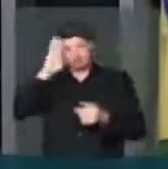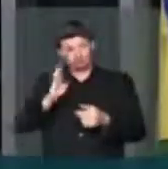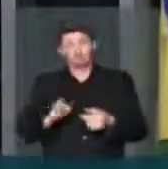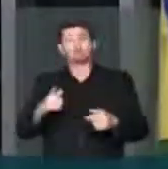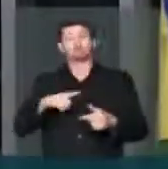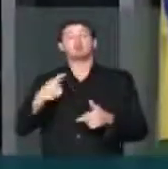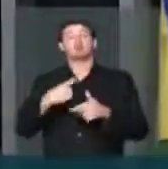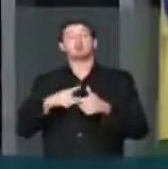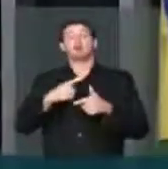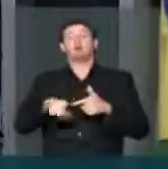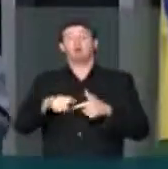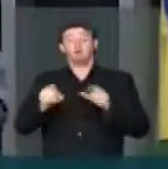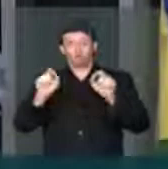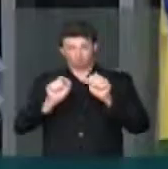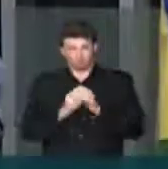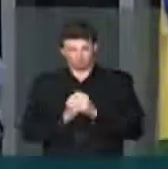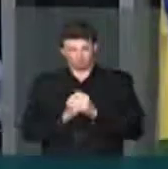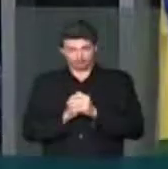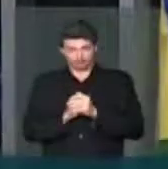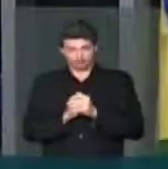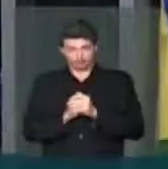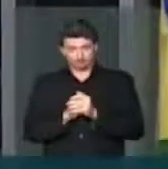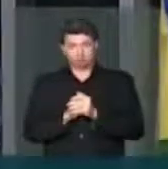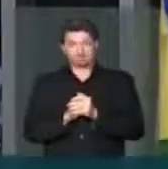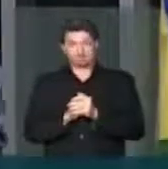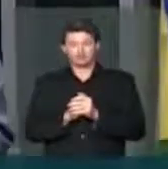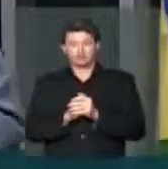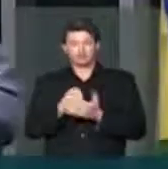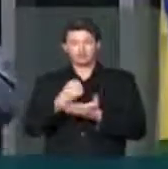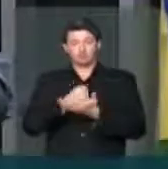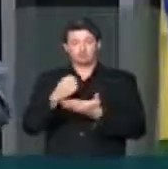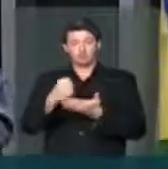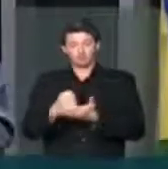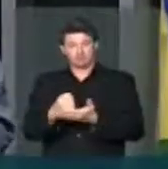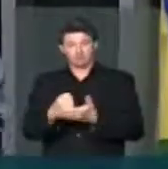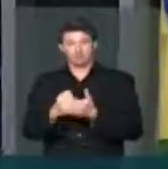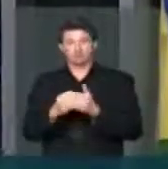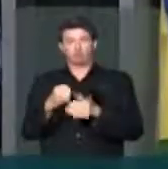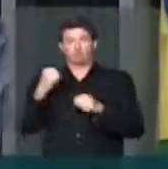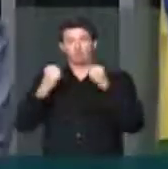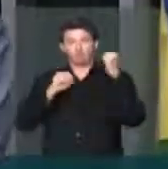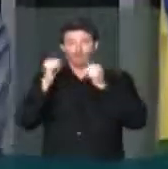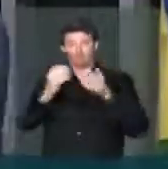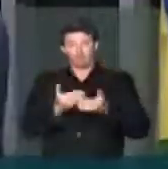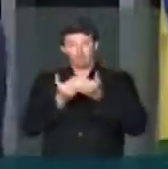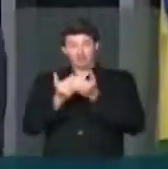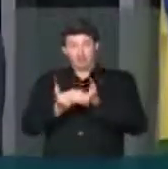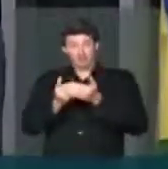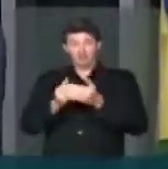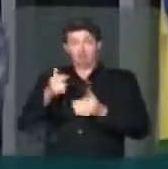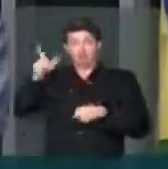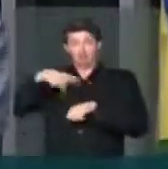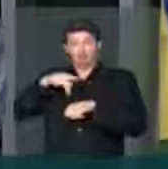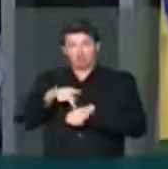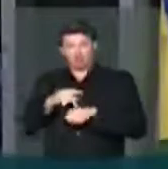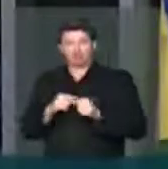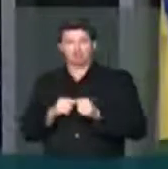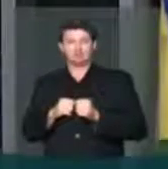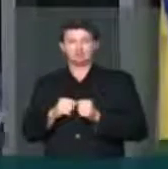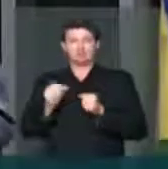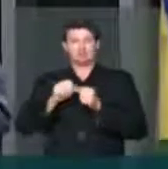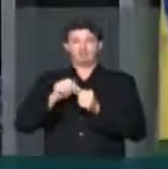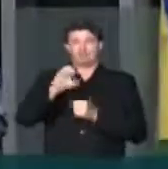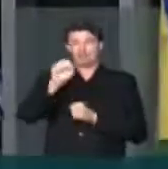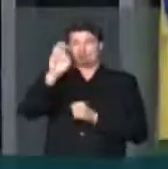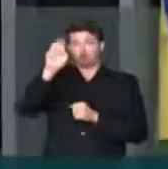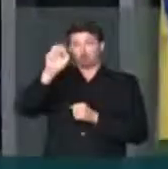está na seguinte situação, se contratou estaleiros para construir sondas, essas